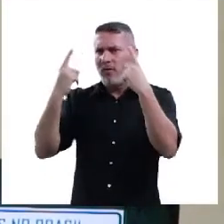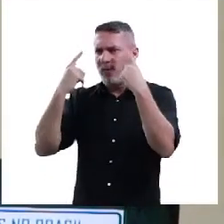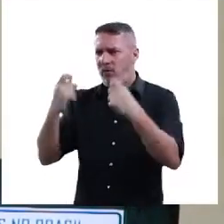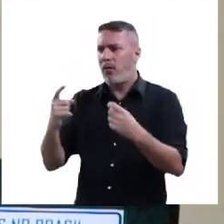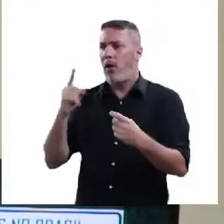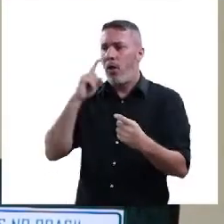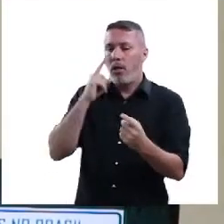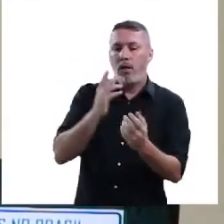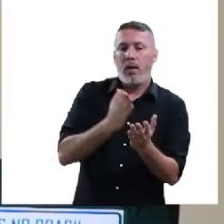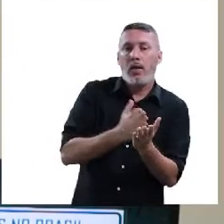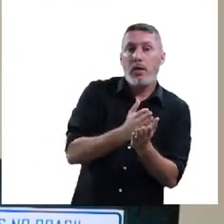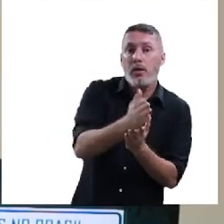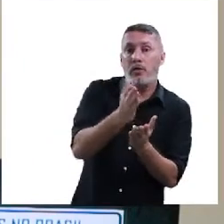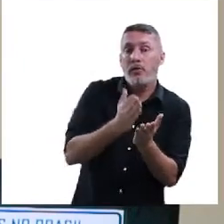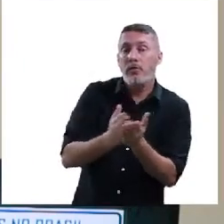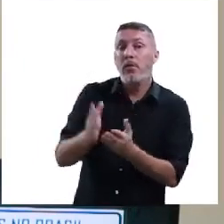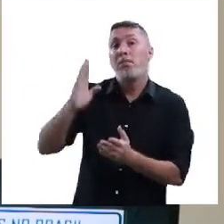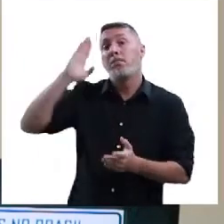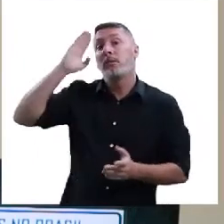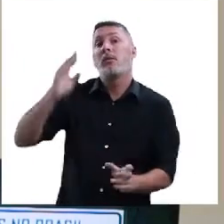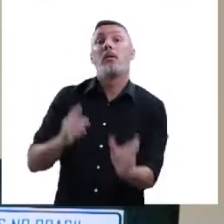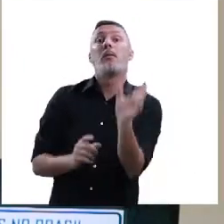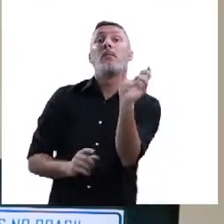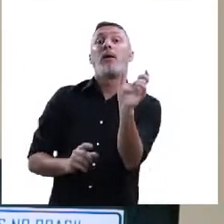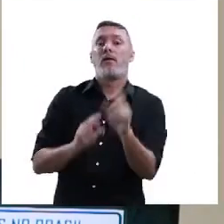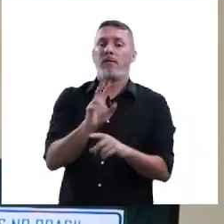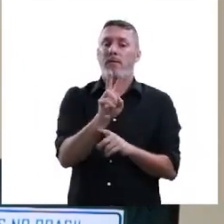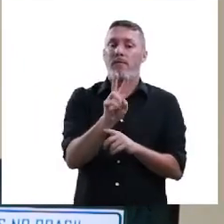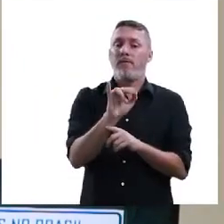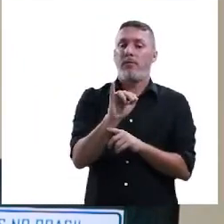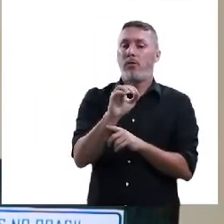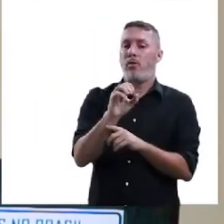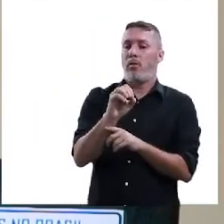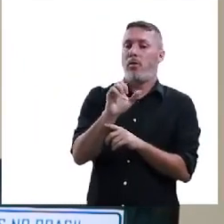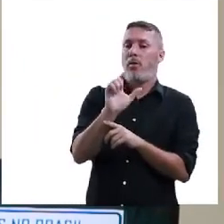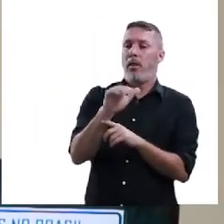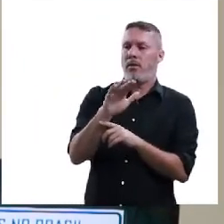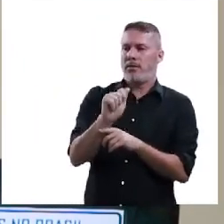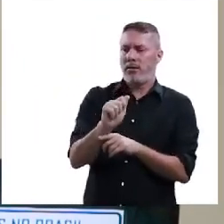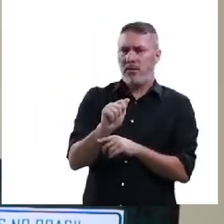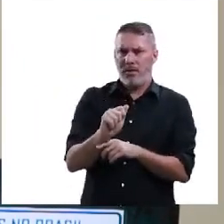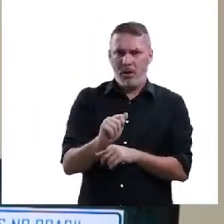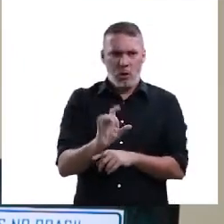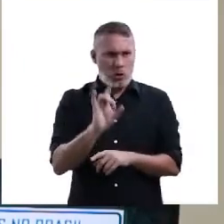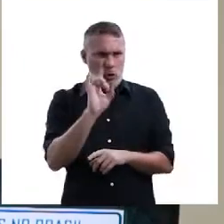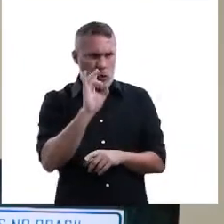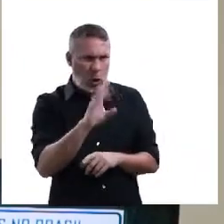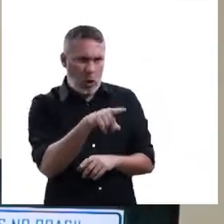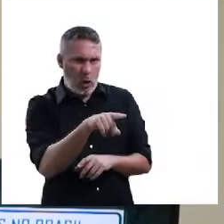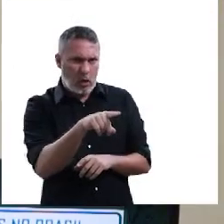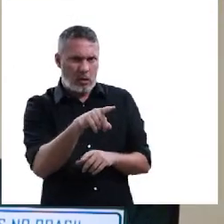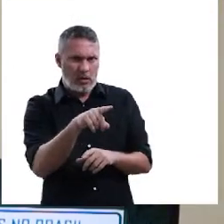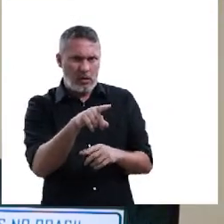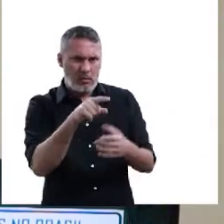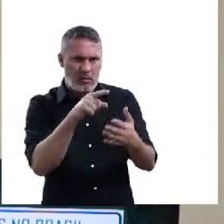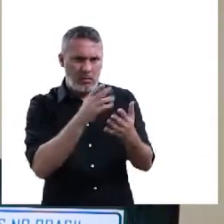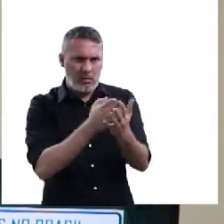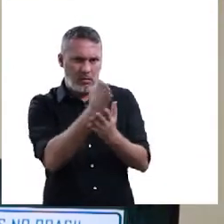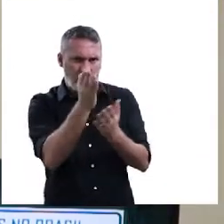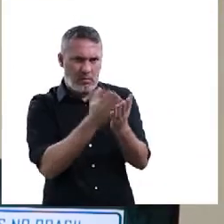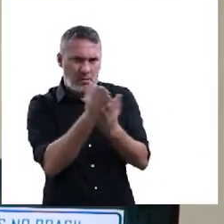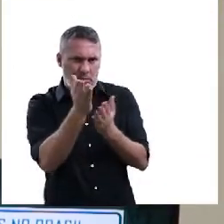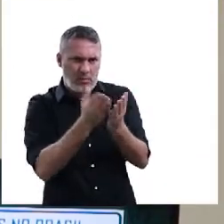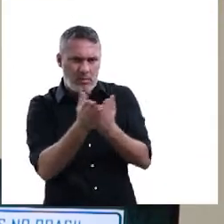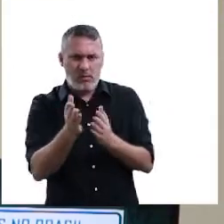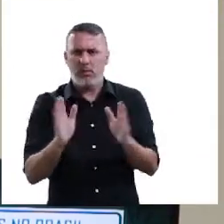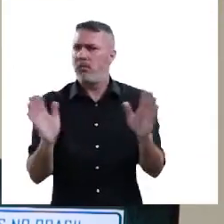tem como um eixo temático, um eixo comum, violência. Prof, é só isso? Claro que não. Eu tenho outras. Mas